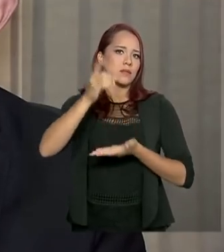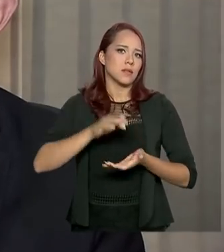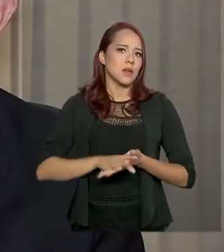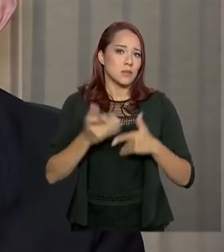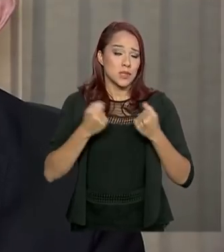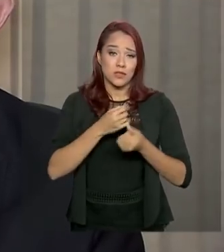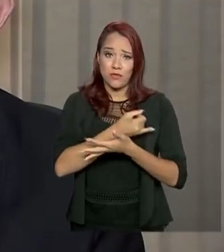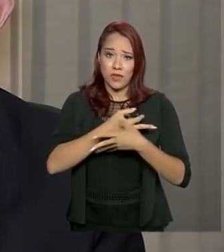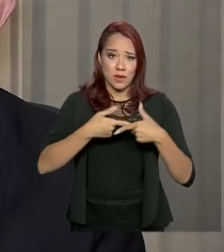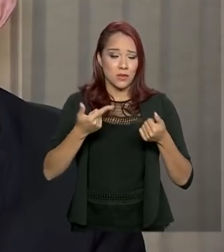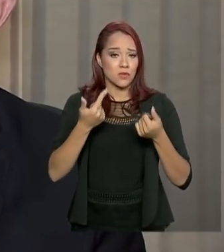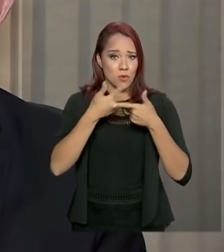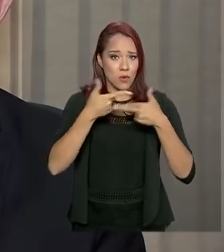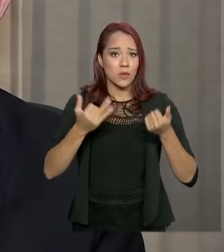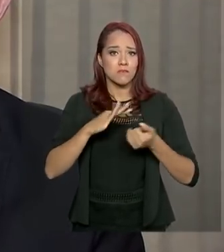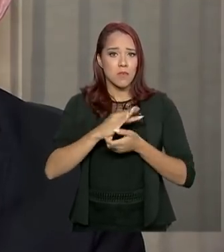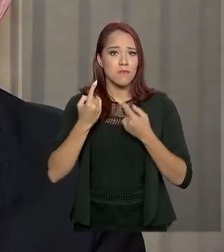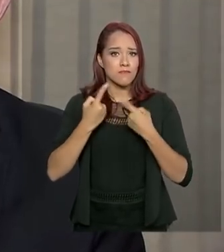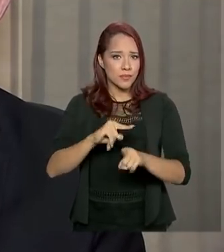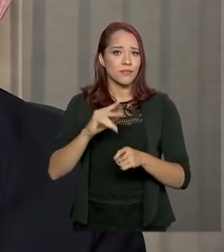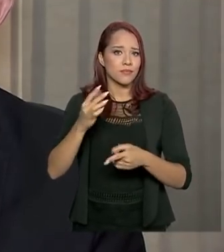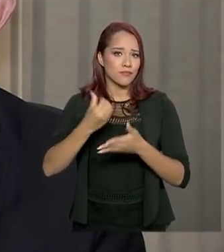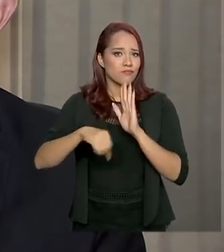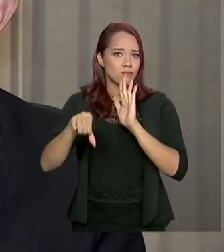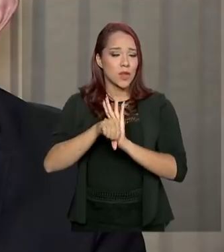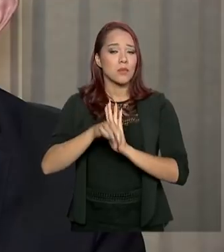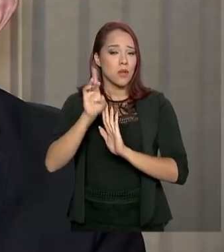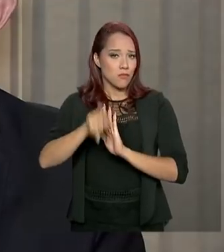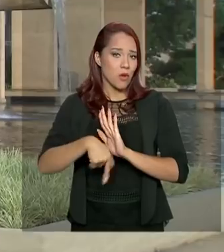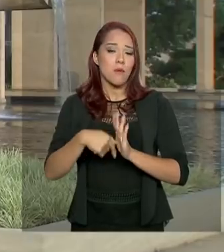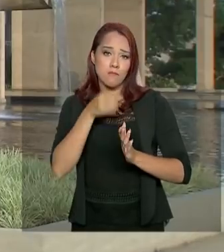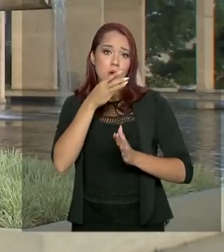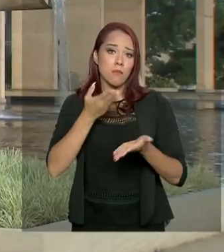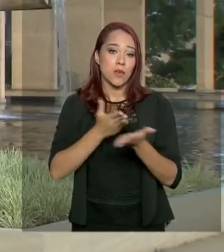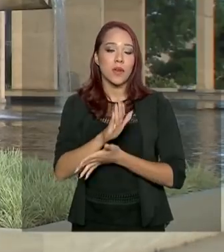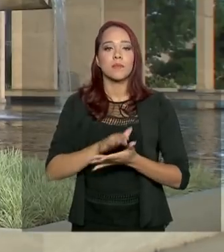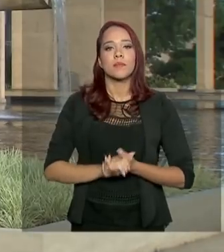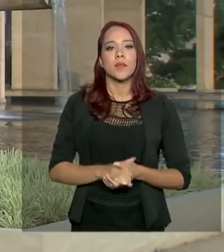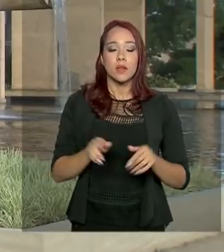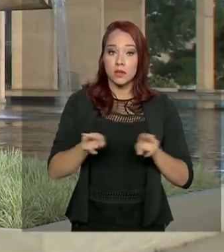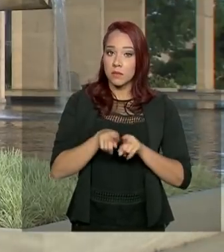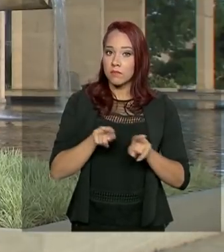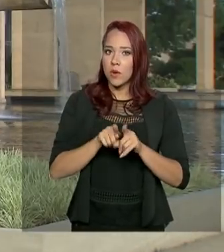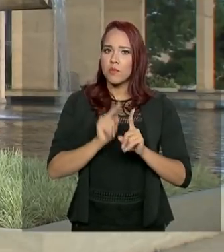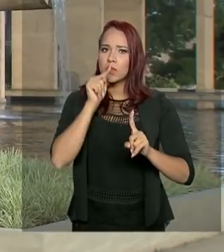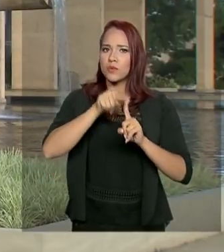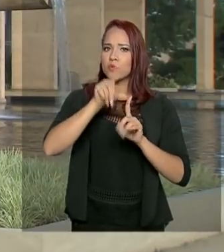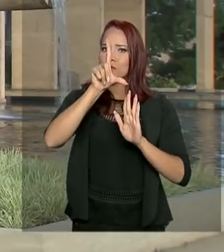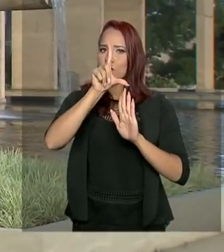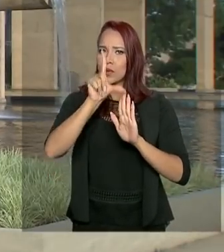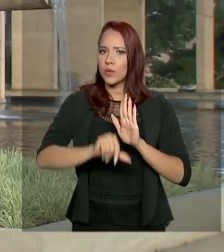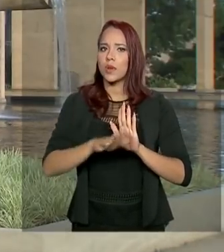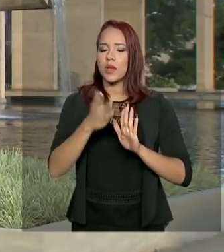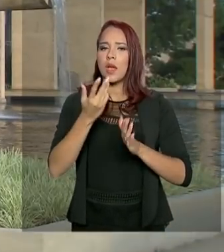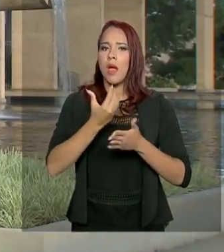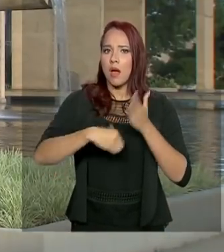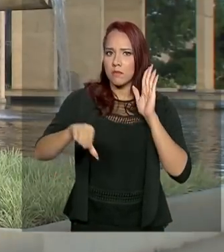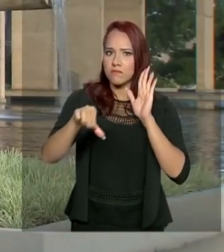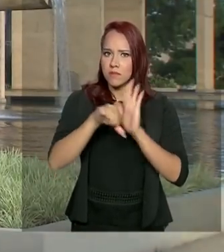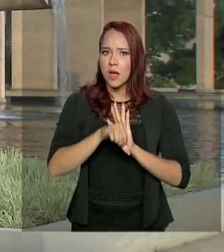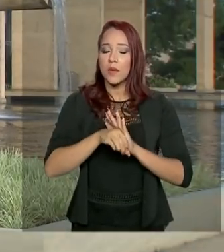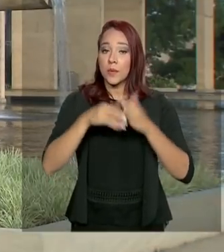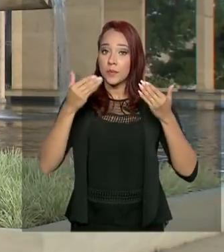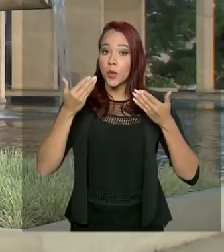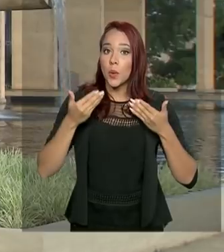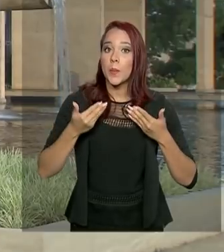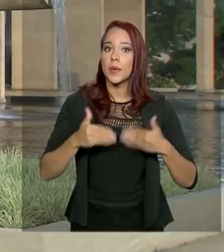relevantes para o combate à criminalidade foram aprovadas. Também com o objetivo de diminuir a criminalidade, o